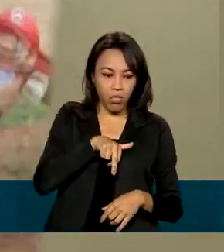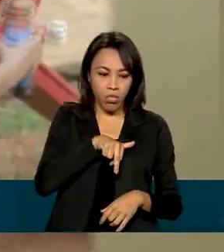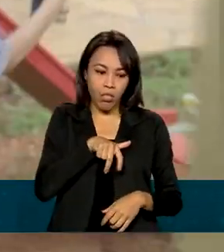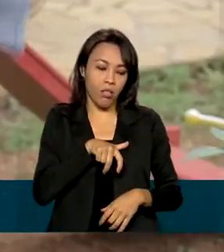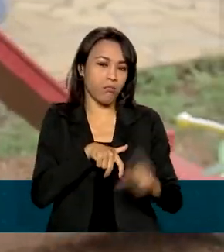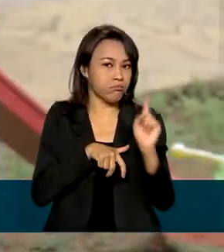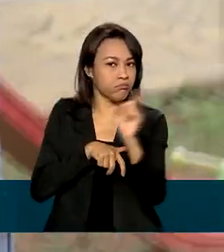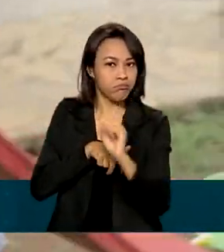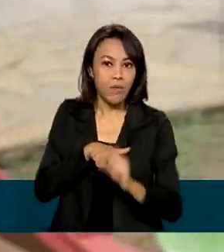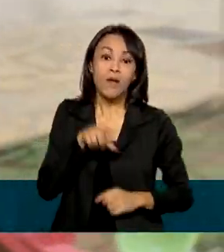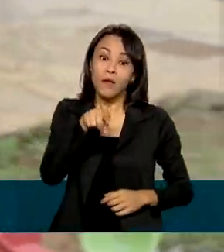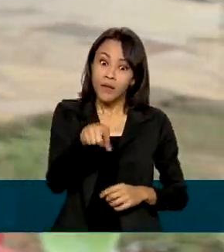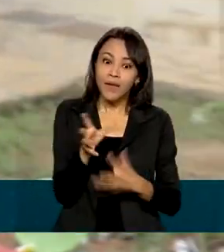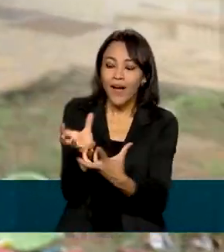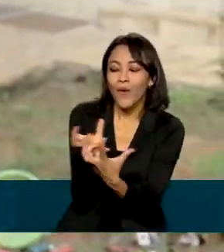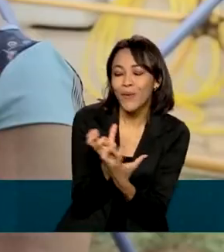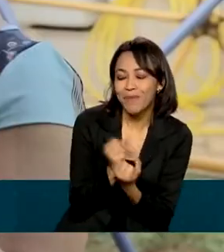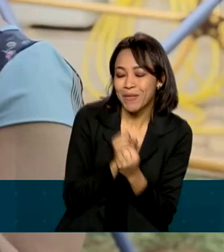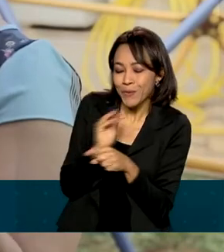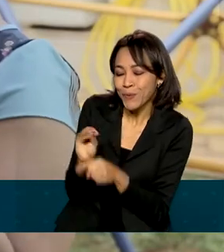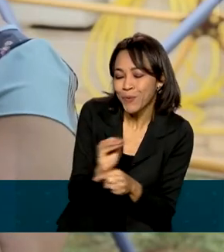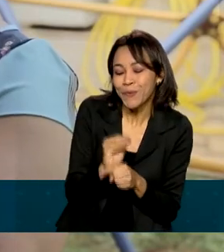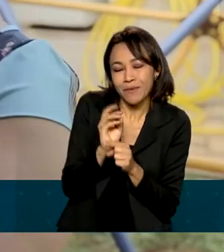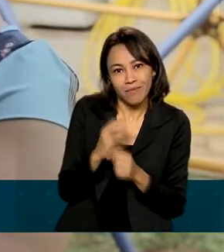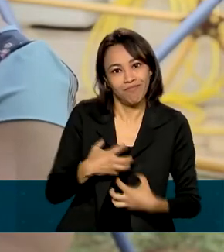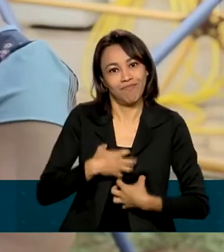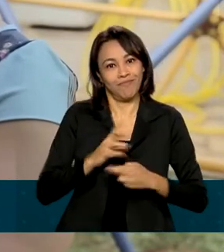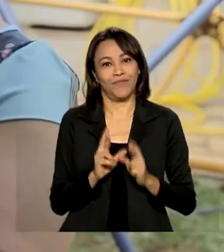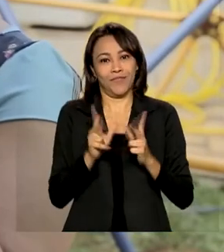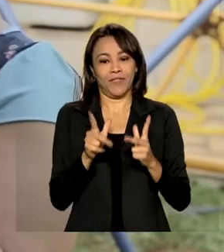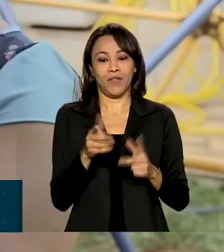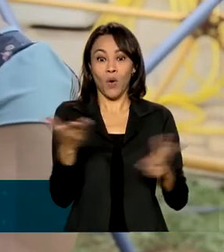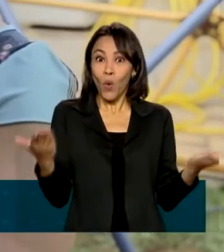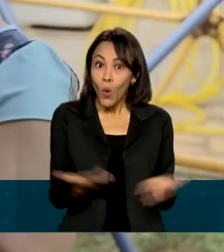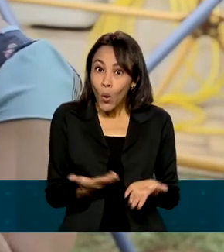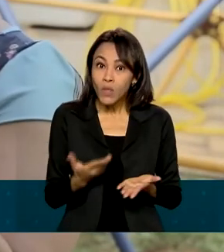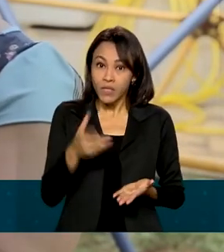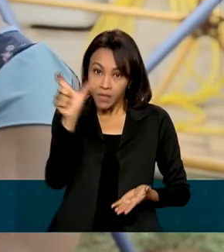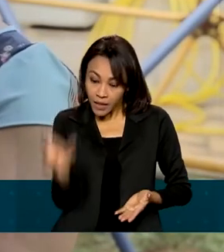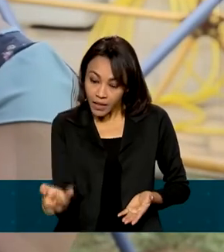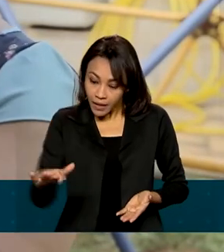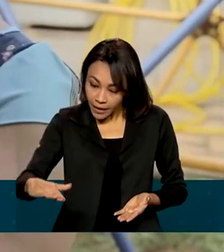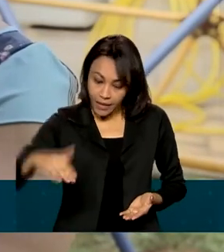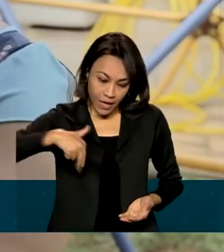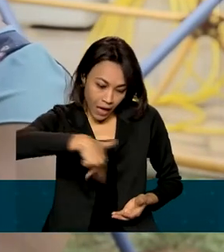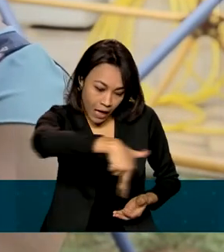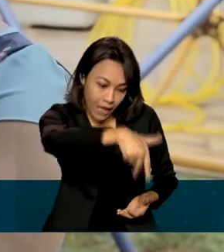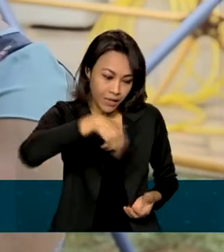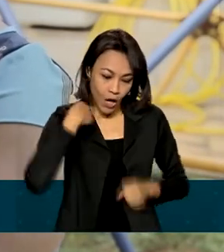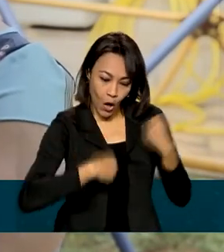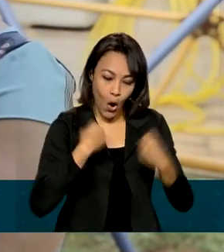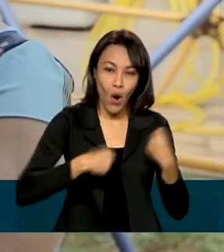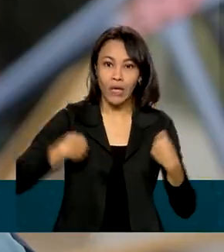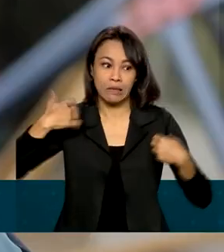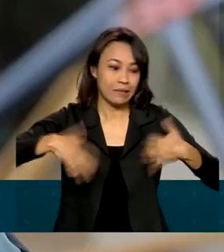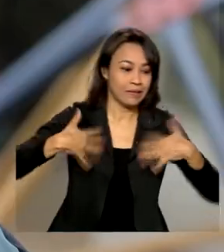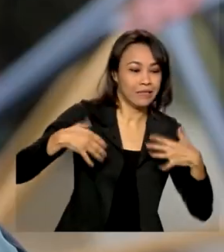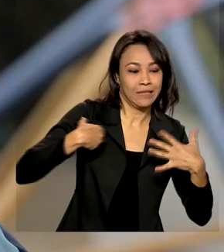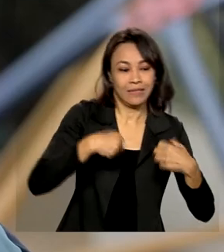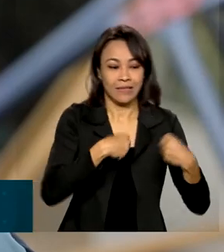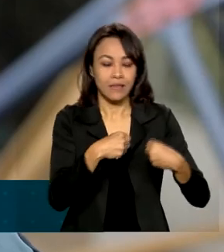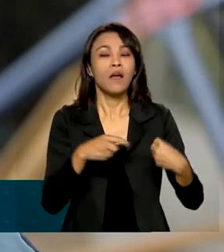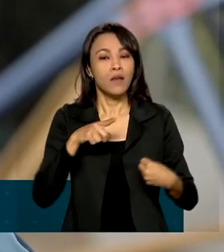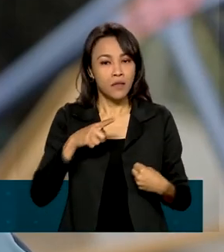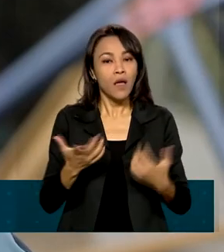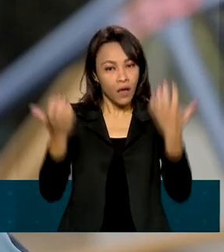acolhimento fez a diferença. Hoje ele anda, corre, pula. A gente é não dá conta de acompanhar. Ele tem